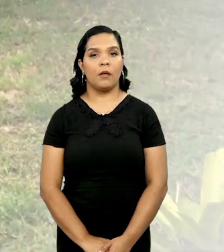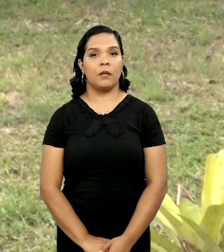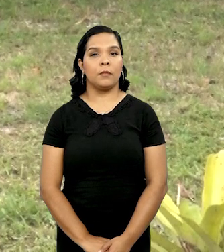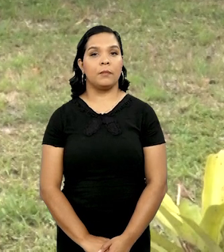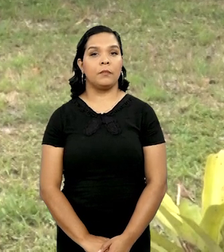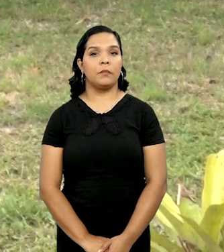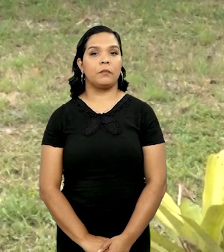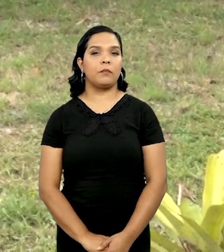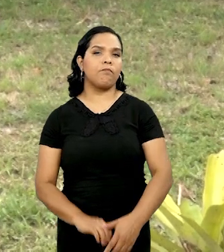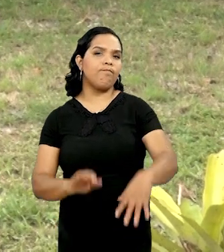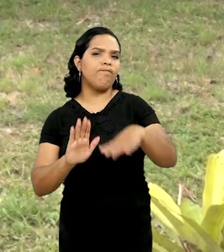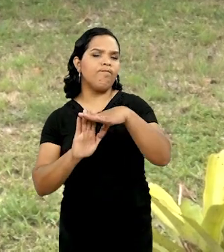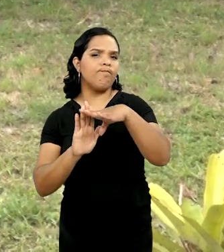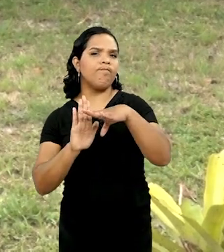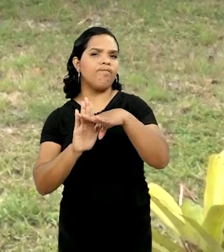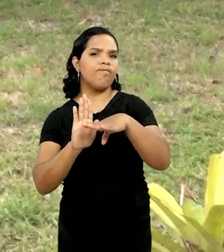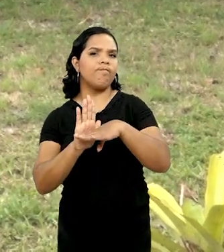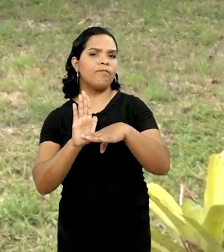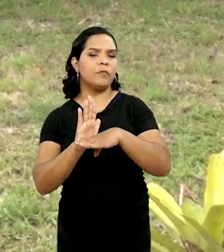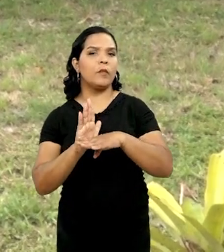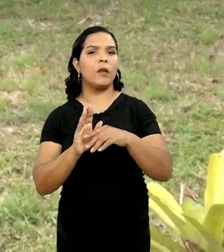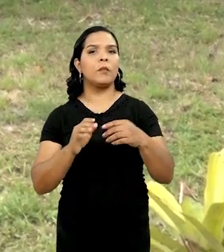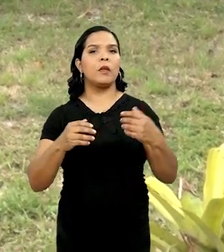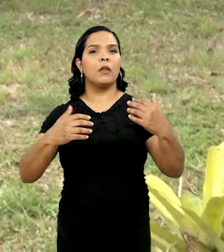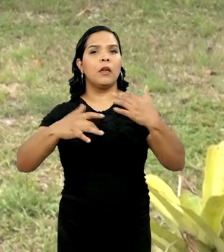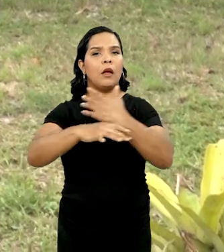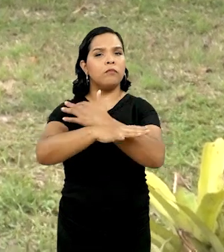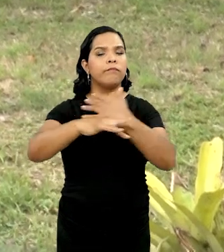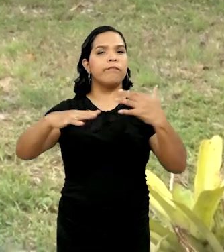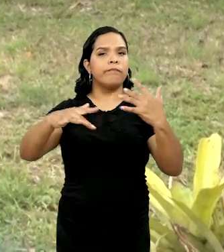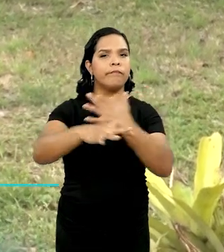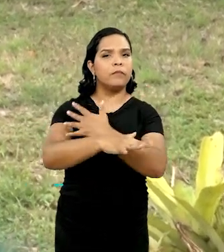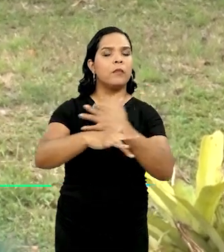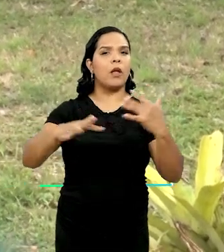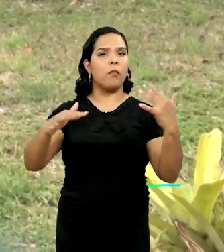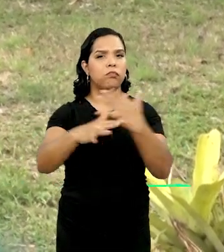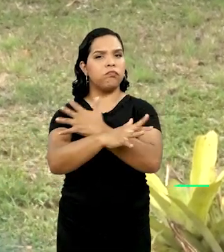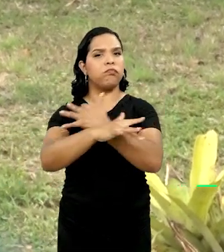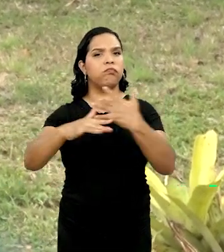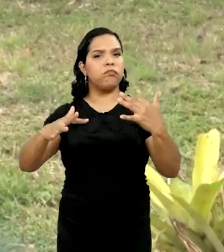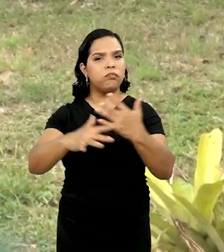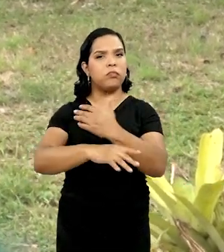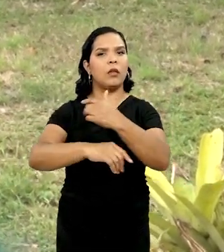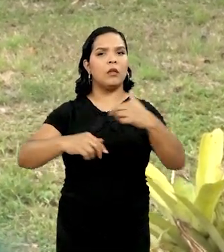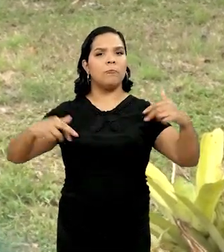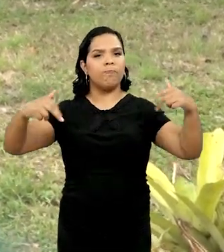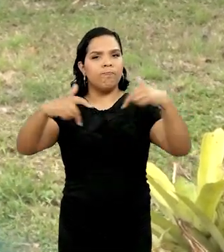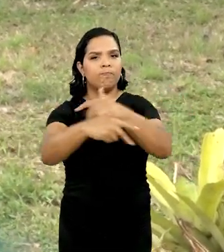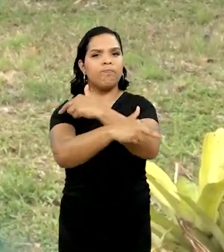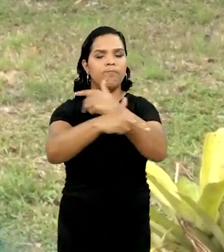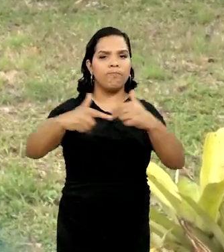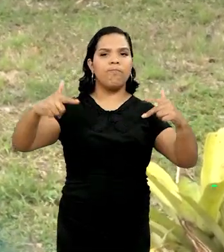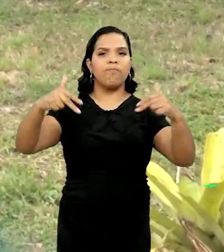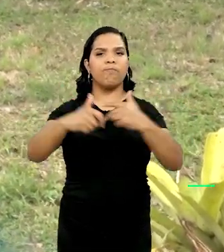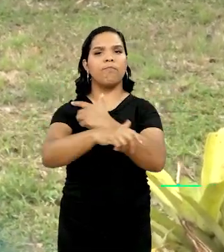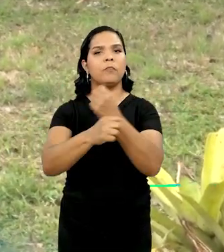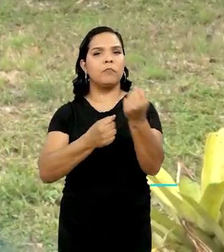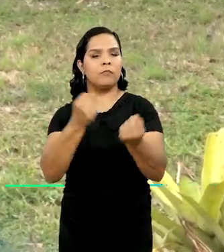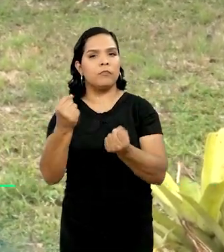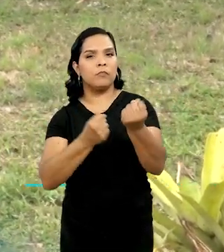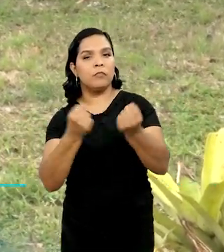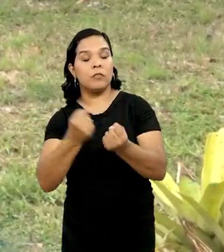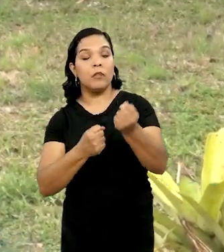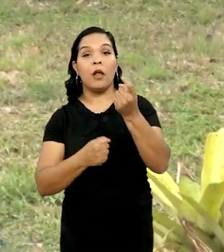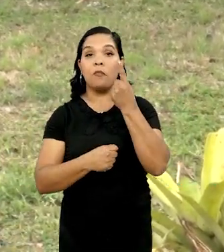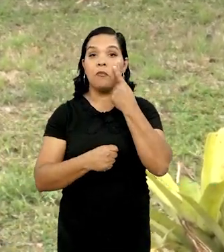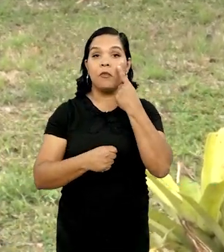Os critérios que eu abordei, eu procurei avenidas e vias que tinham maior fluxo de pessoas e de automóveis. E